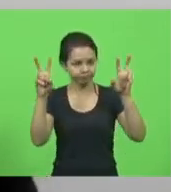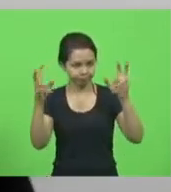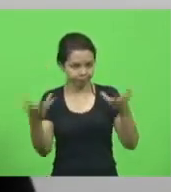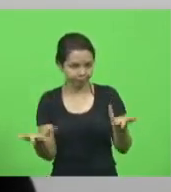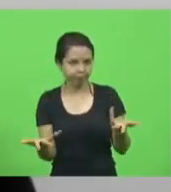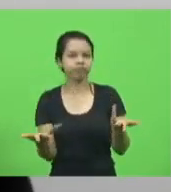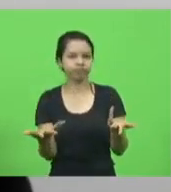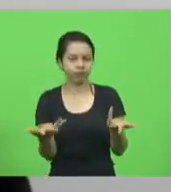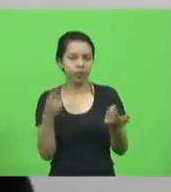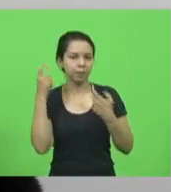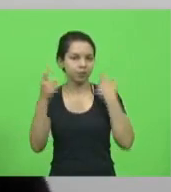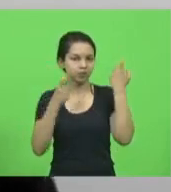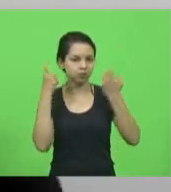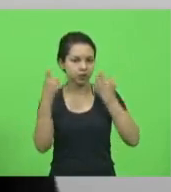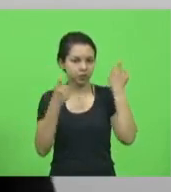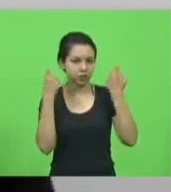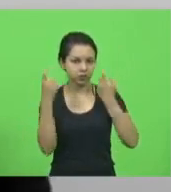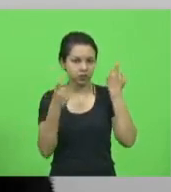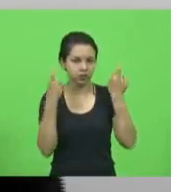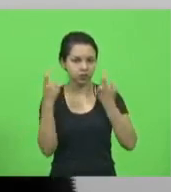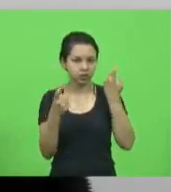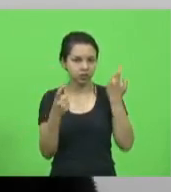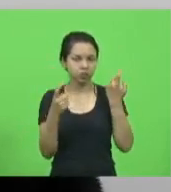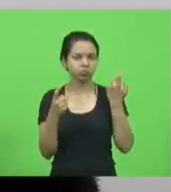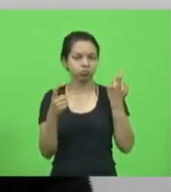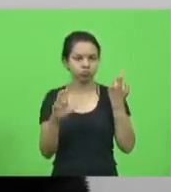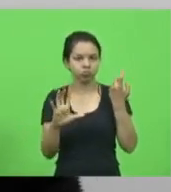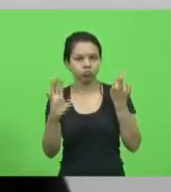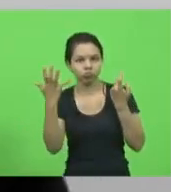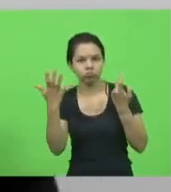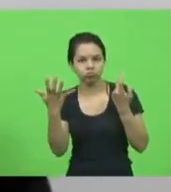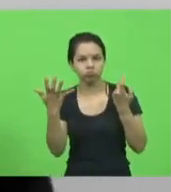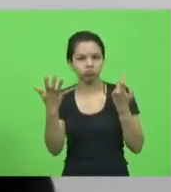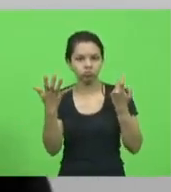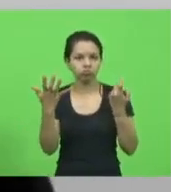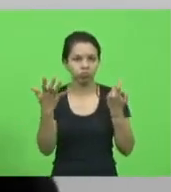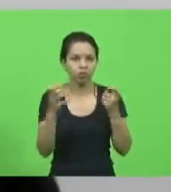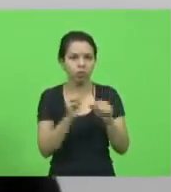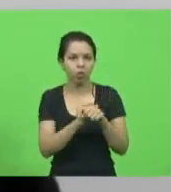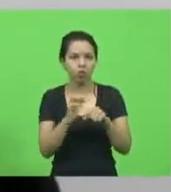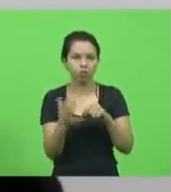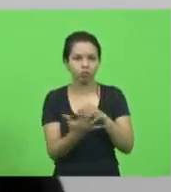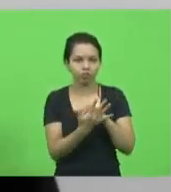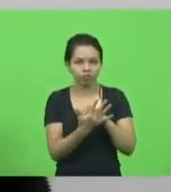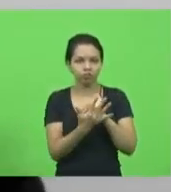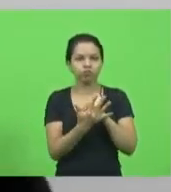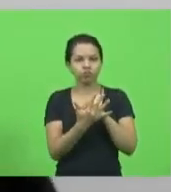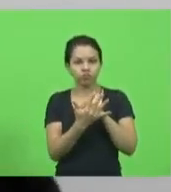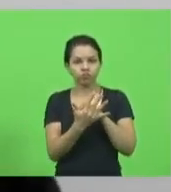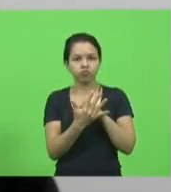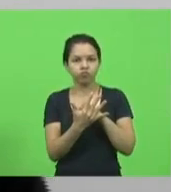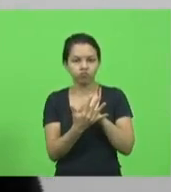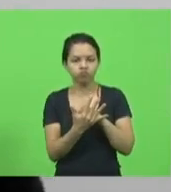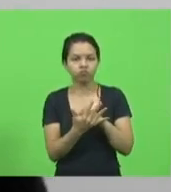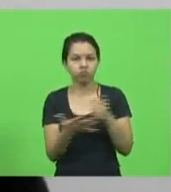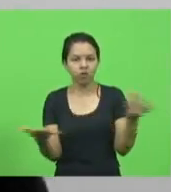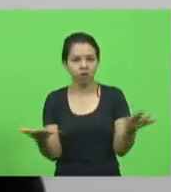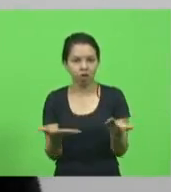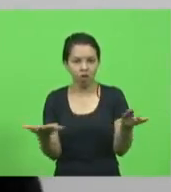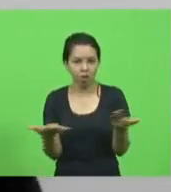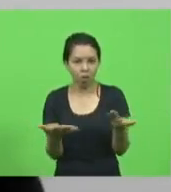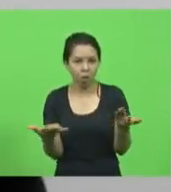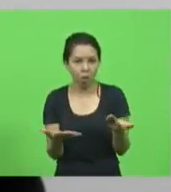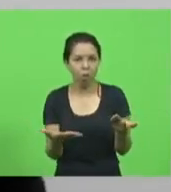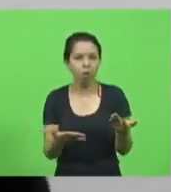da preocupação ainda com a situação da Covid, especialmente agora com o andamento da